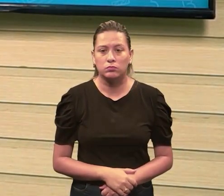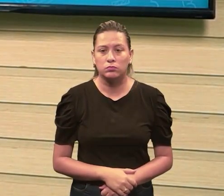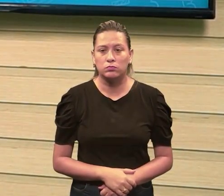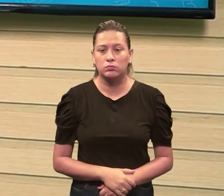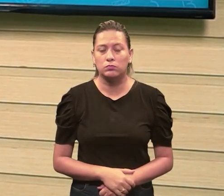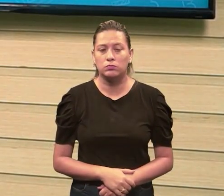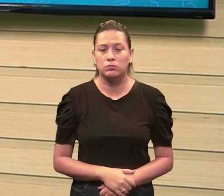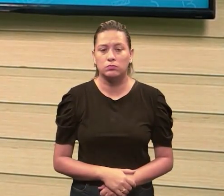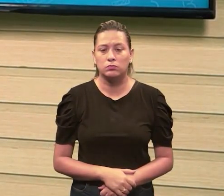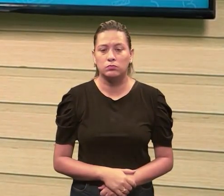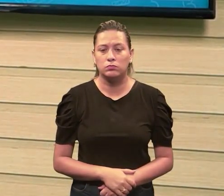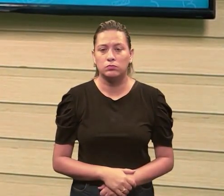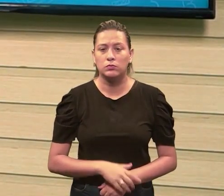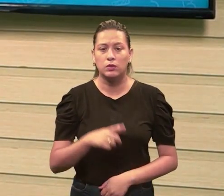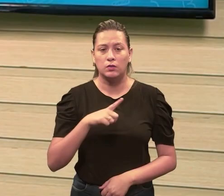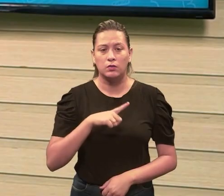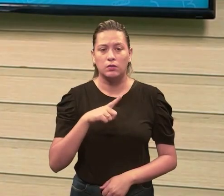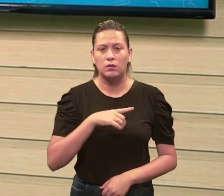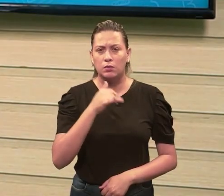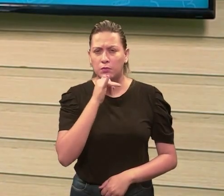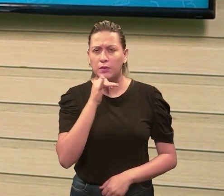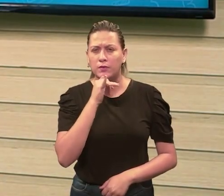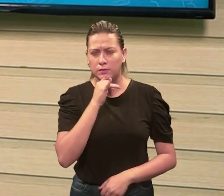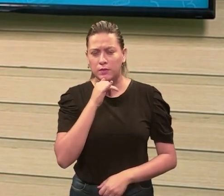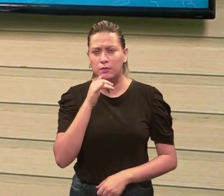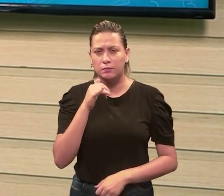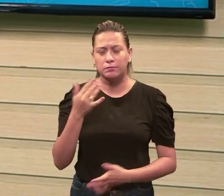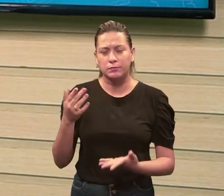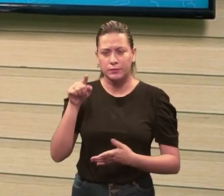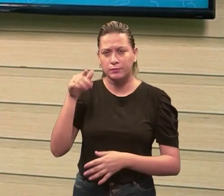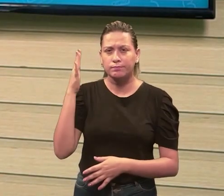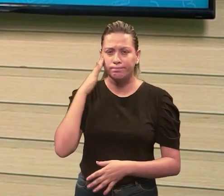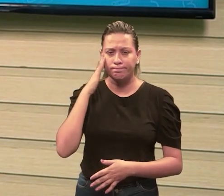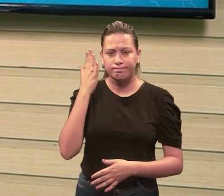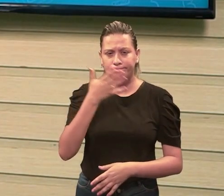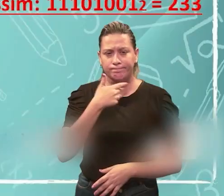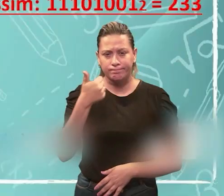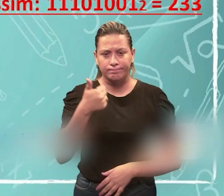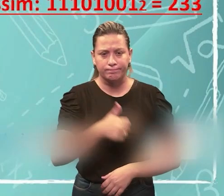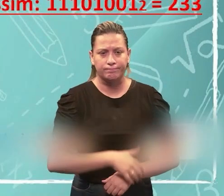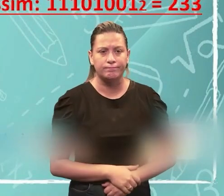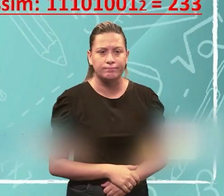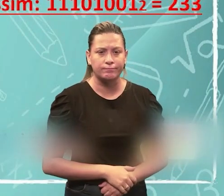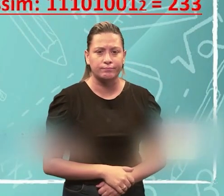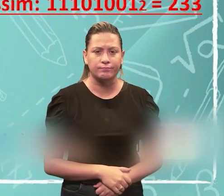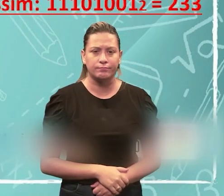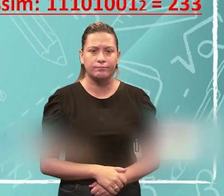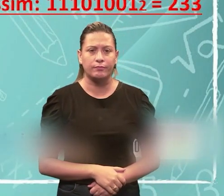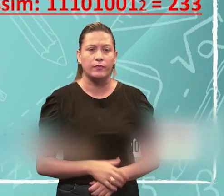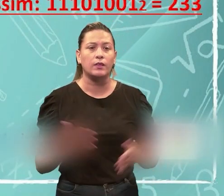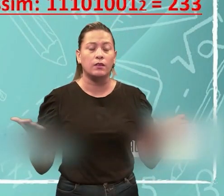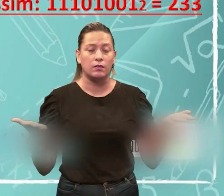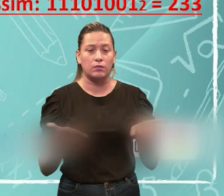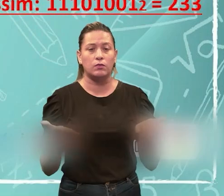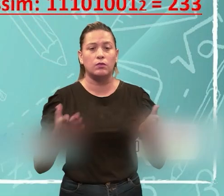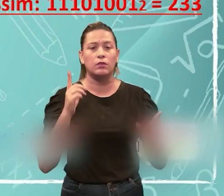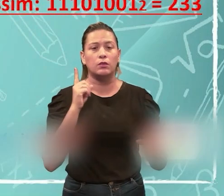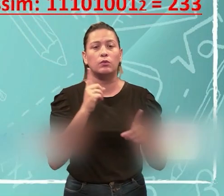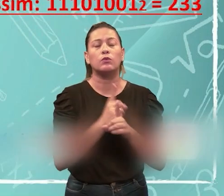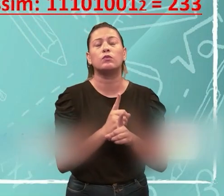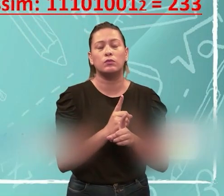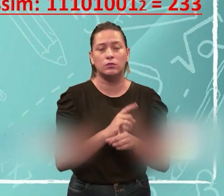0, 0. Certo? Tem mais dois exemplos, eu acho que vai ficar mais claro ainda. Vamos lá. Agora, a gente vai encontrar